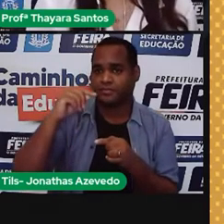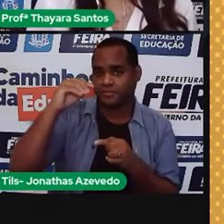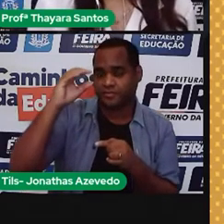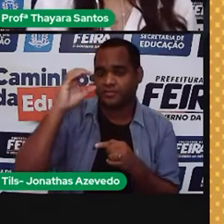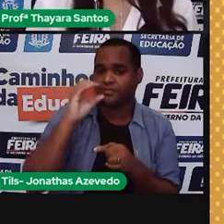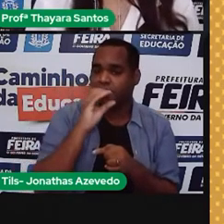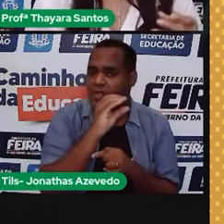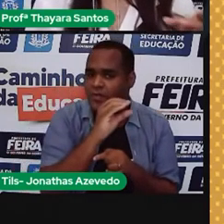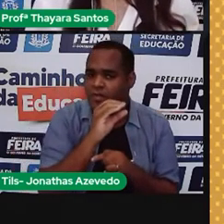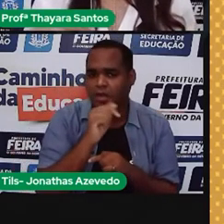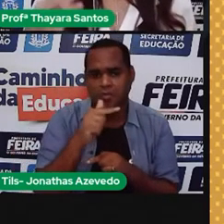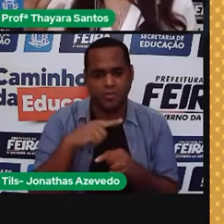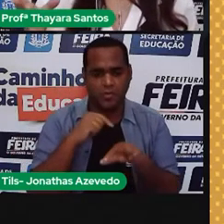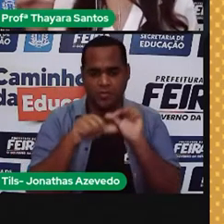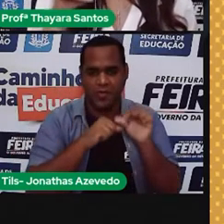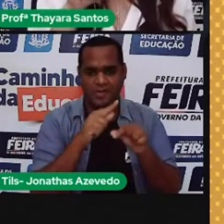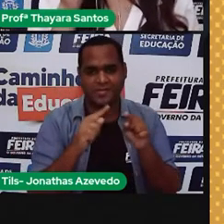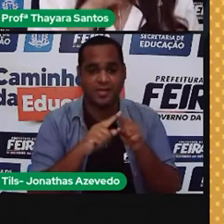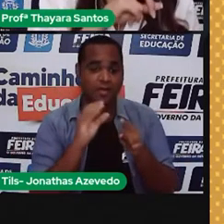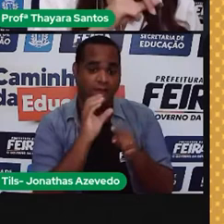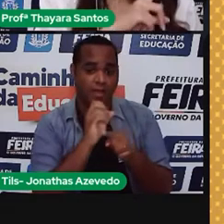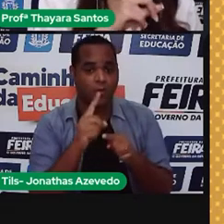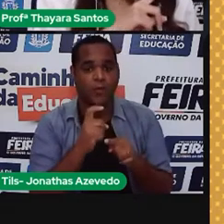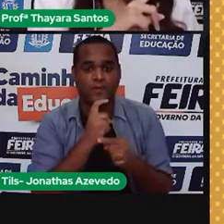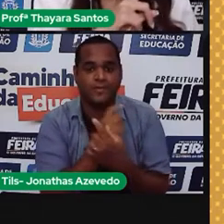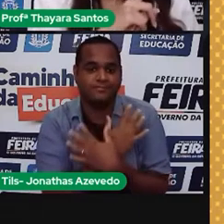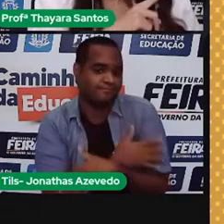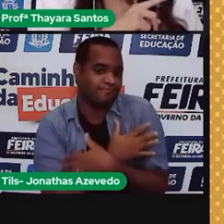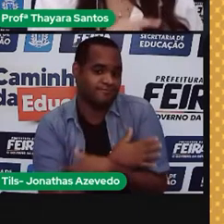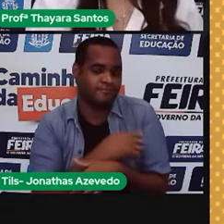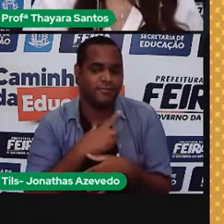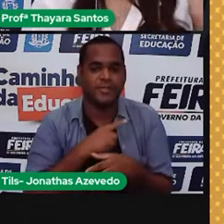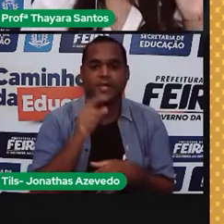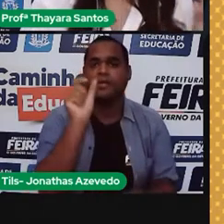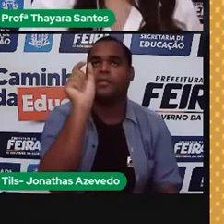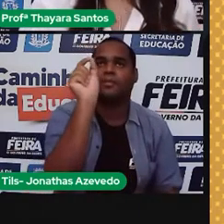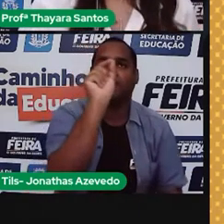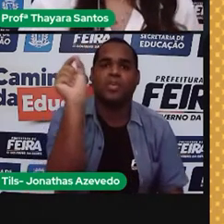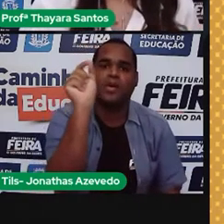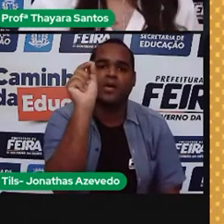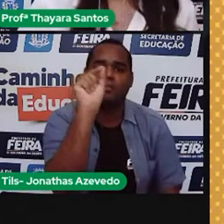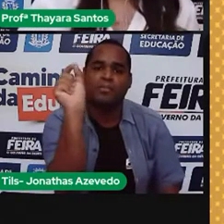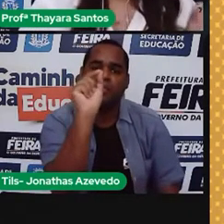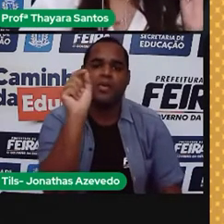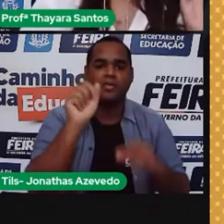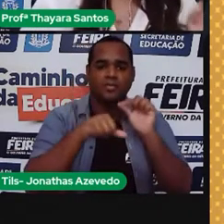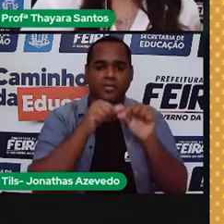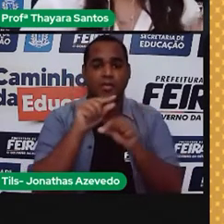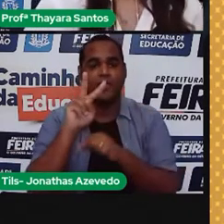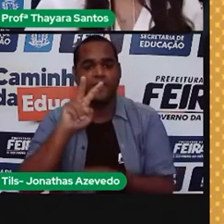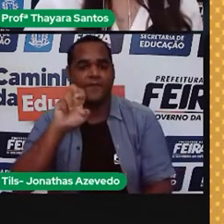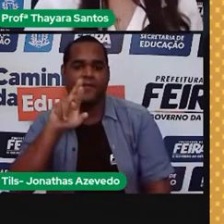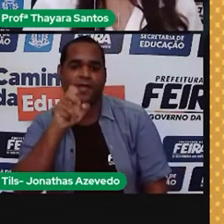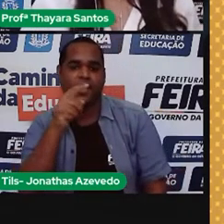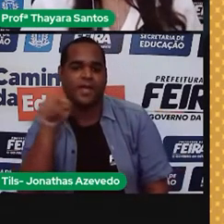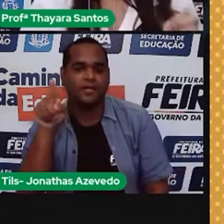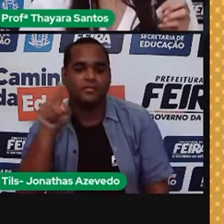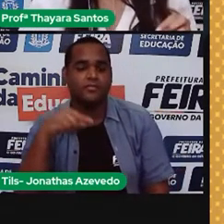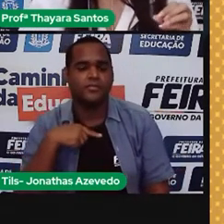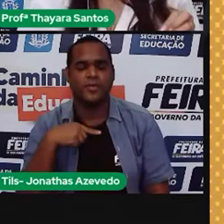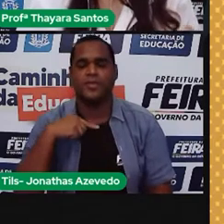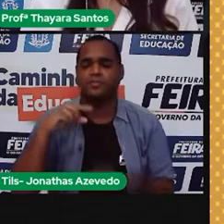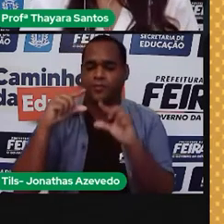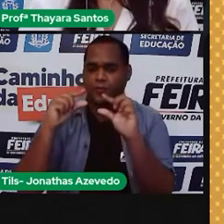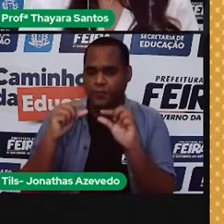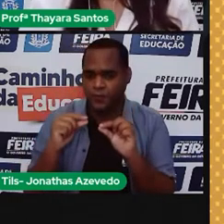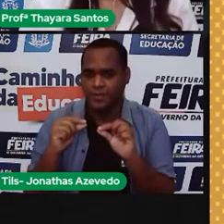posição de verão. Se eu coloco aquele botãozinho do chuveiro na posição verão, eu gasto menos energia, porque ele